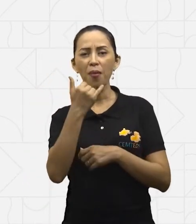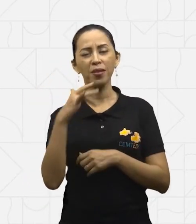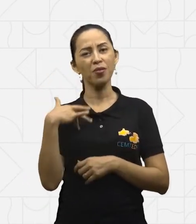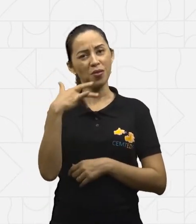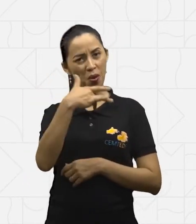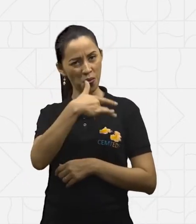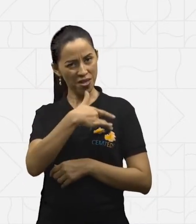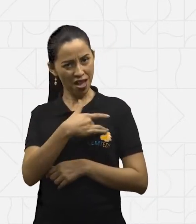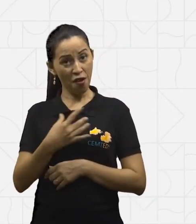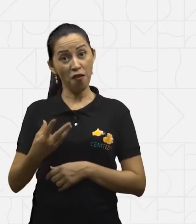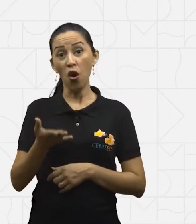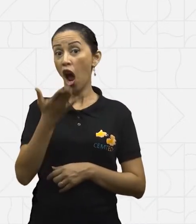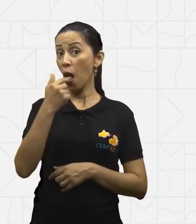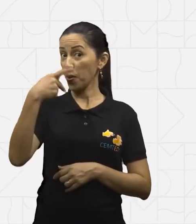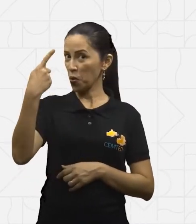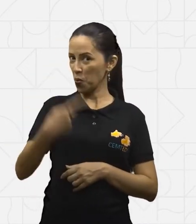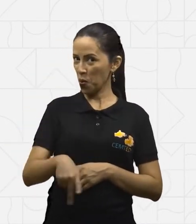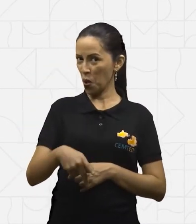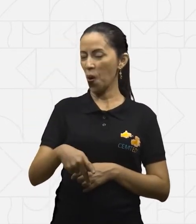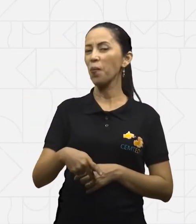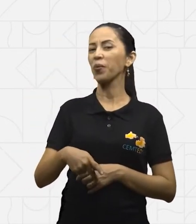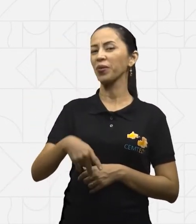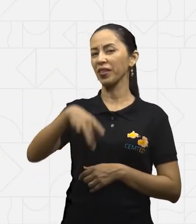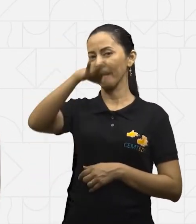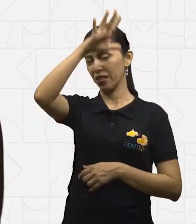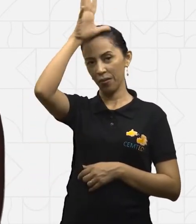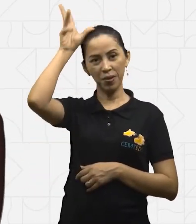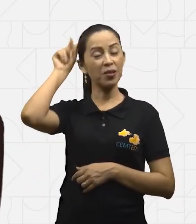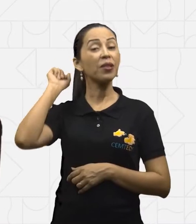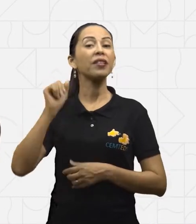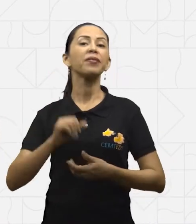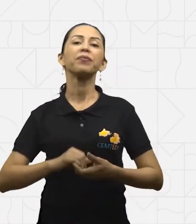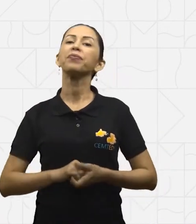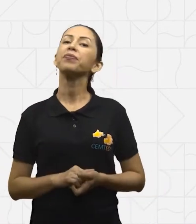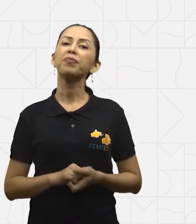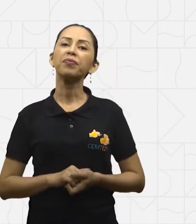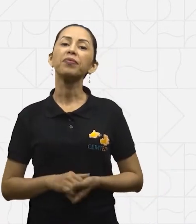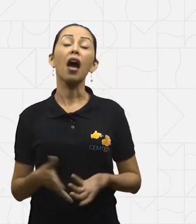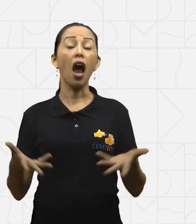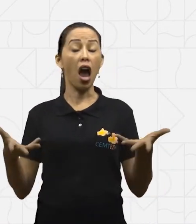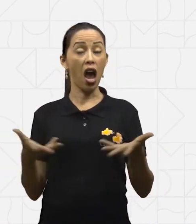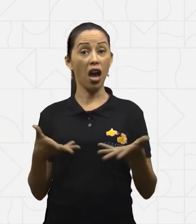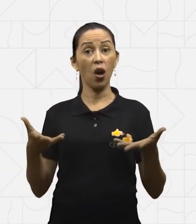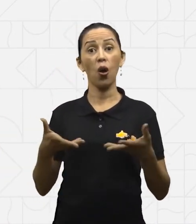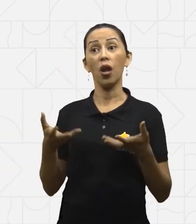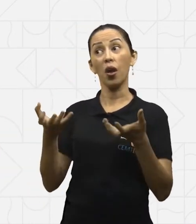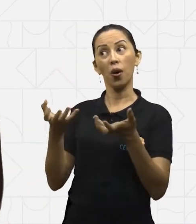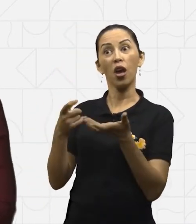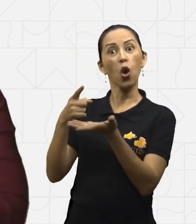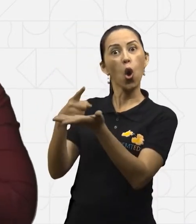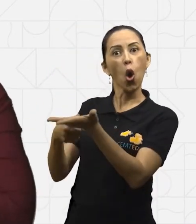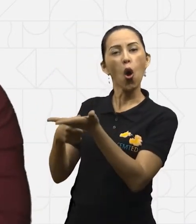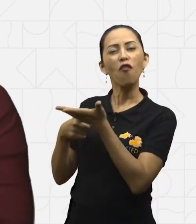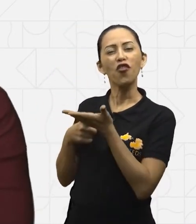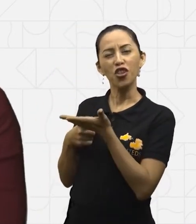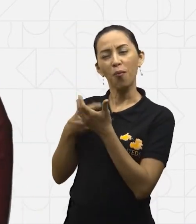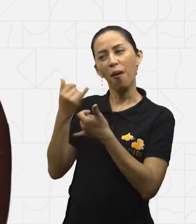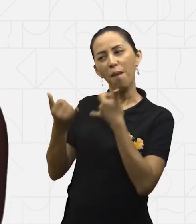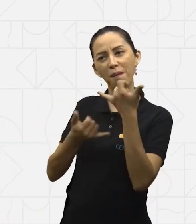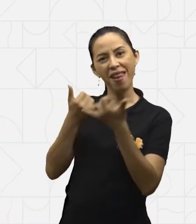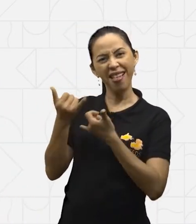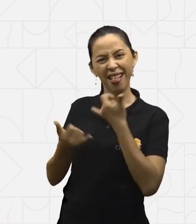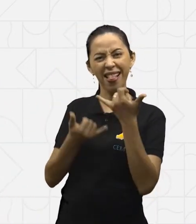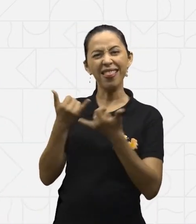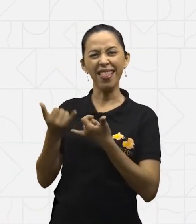Agora, doutora Rayane, eu quero convidá-la para um jogo da memória. Topa? Vamos. Minha memória é ruim, mas vamos.